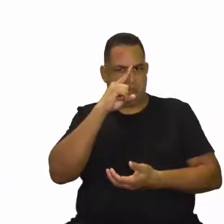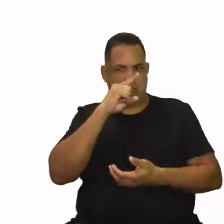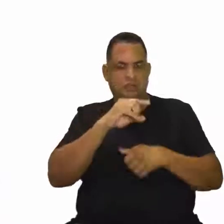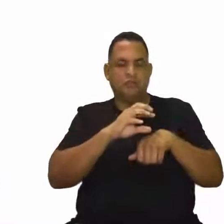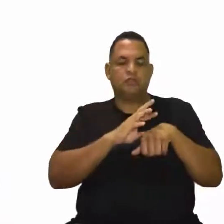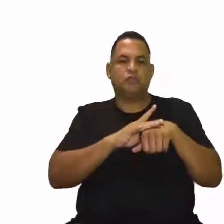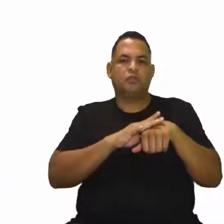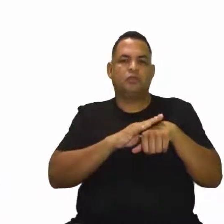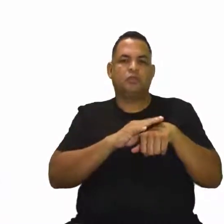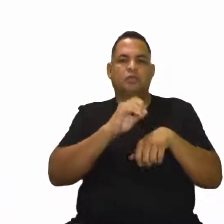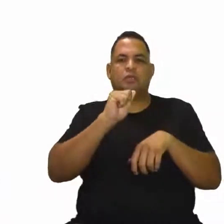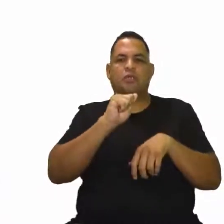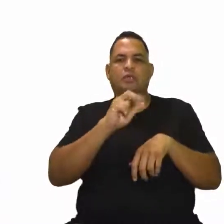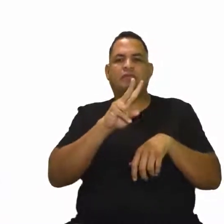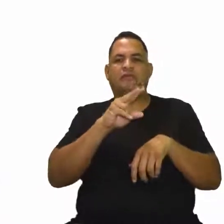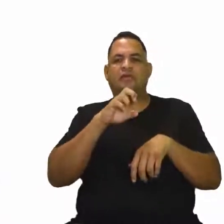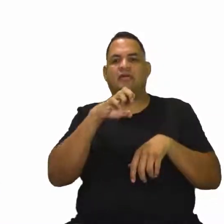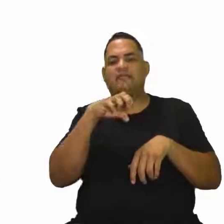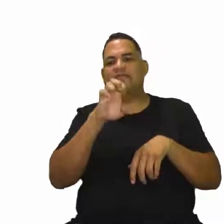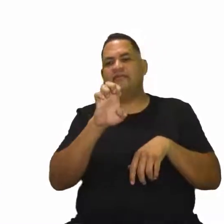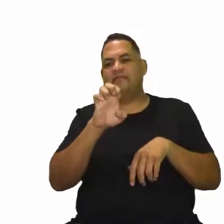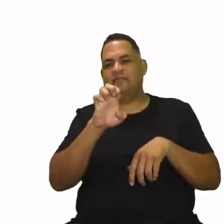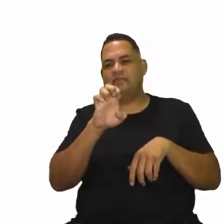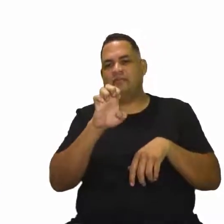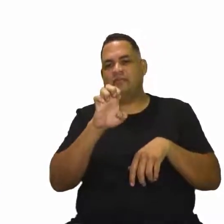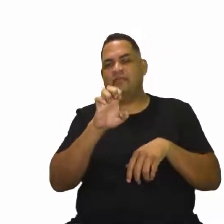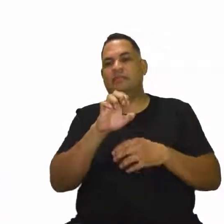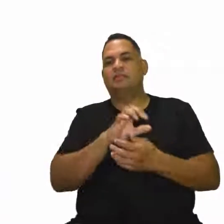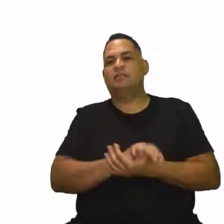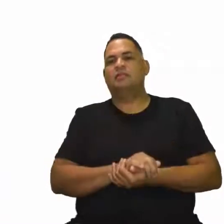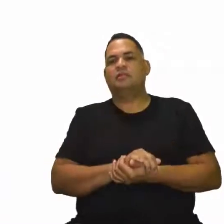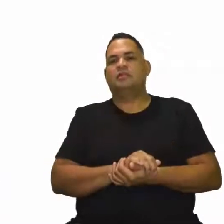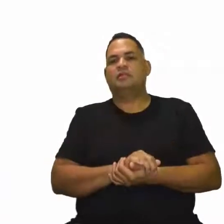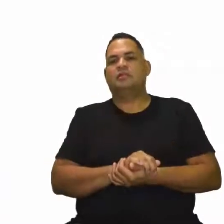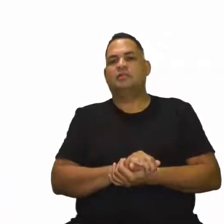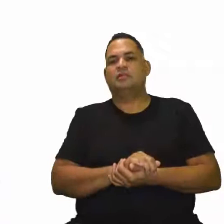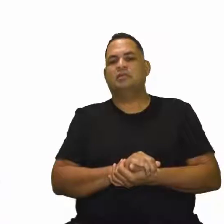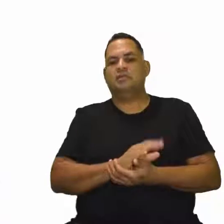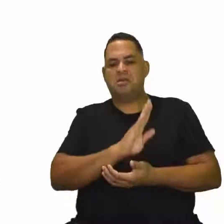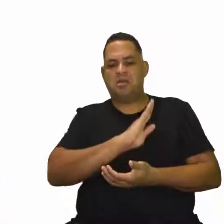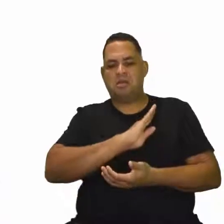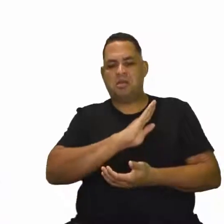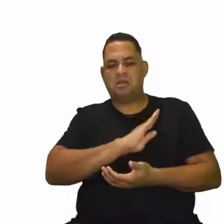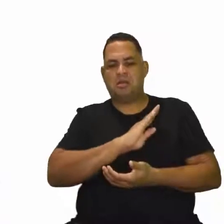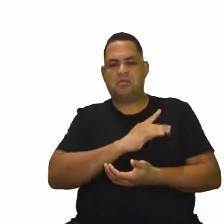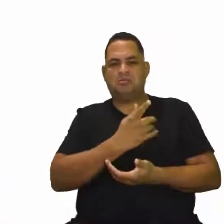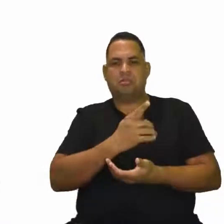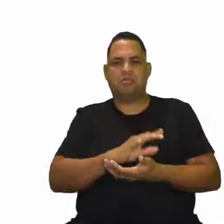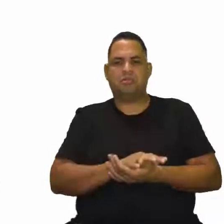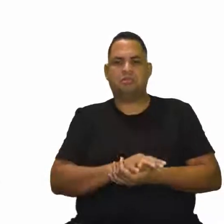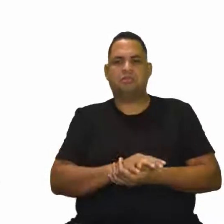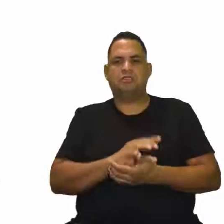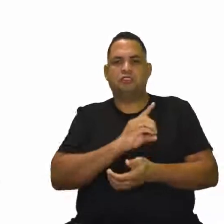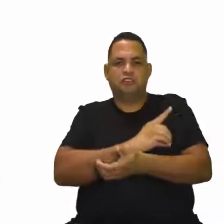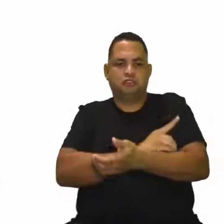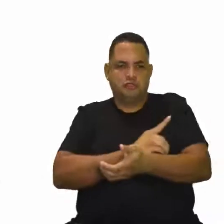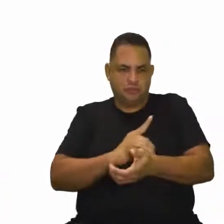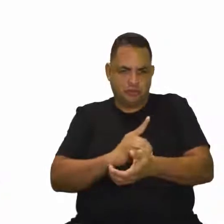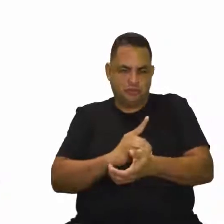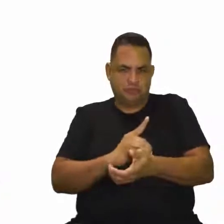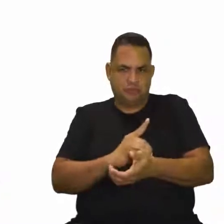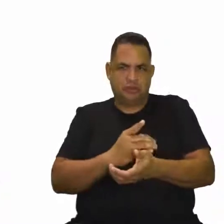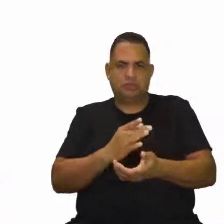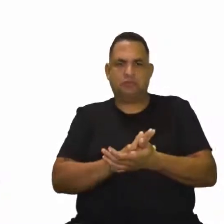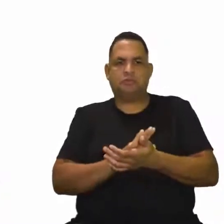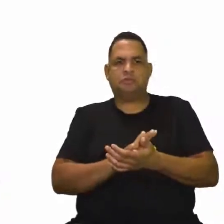doenças como os acidentes vasculares, as diabetes, né?